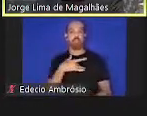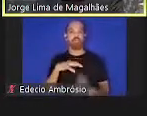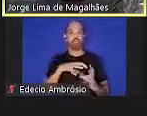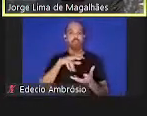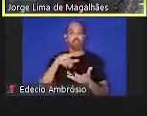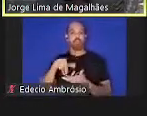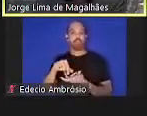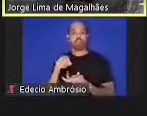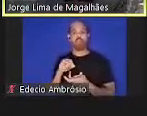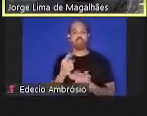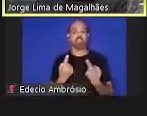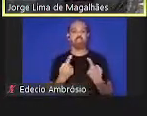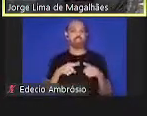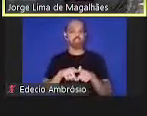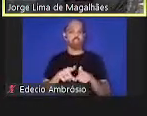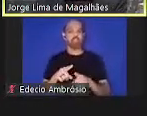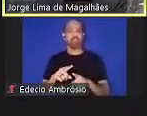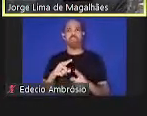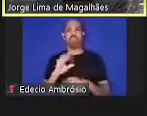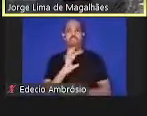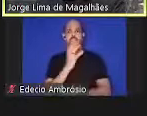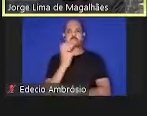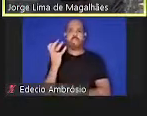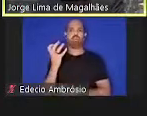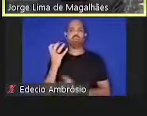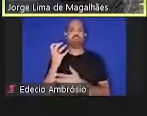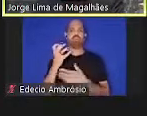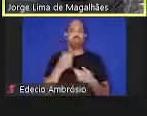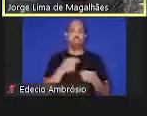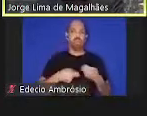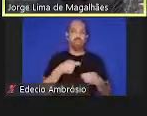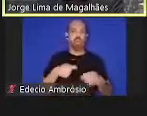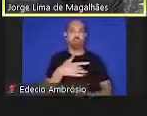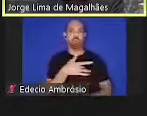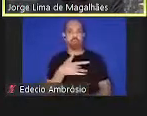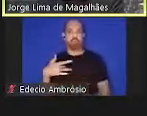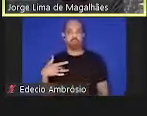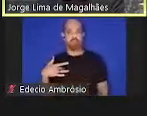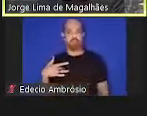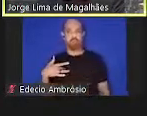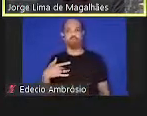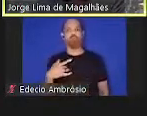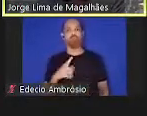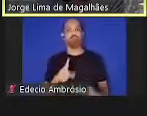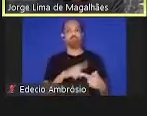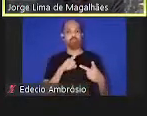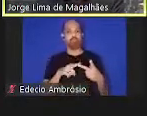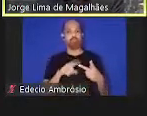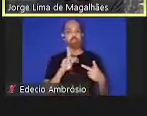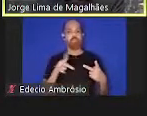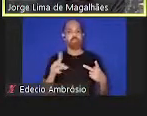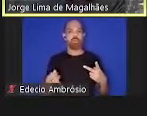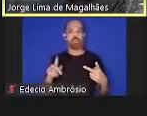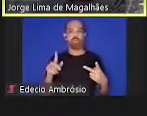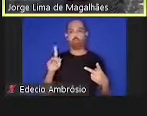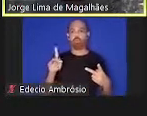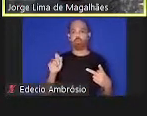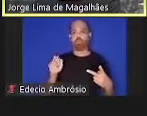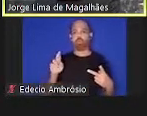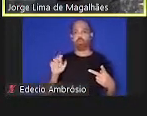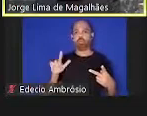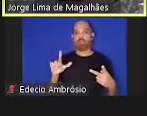uma sinemia, ecossistemas, negócios e saúde. Seguidamente, teremos o professor Paulo Ferrinho,